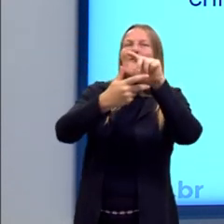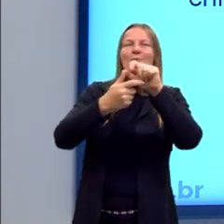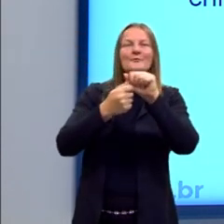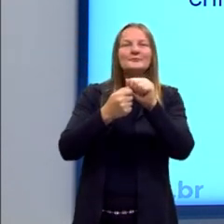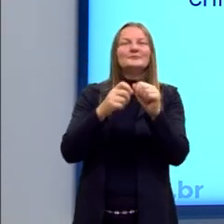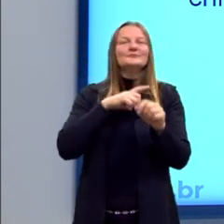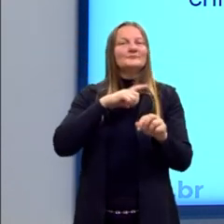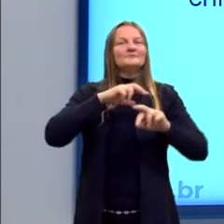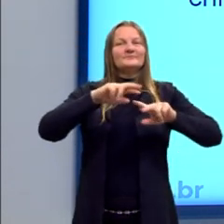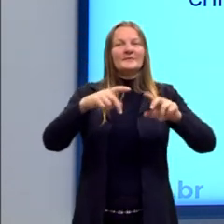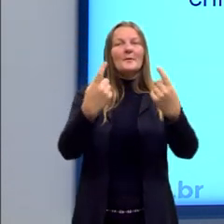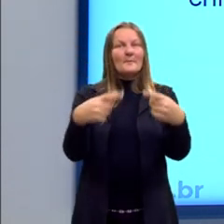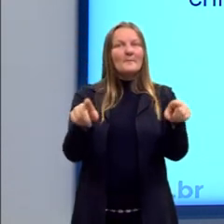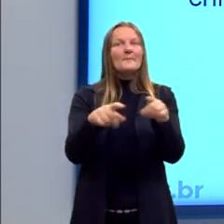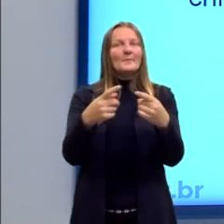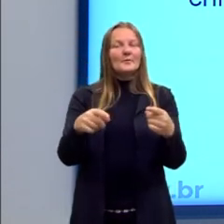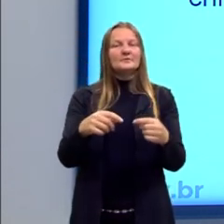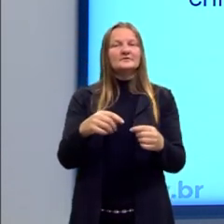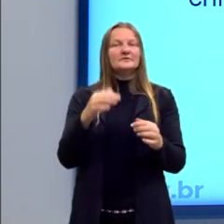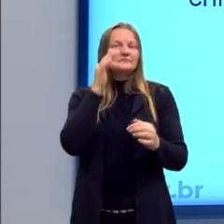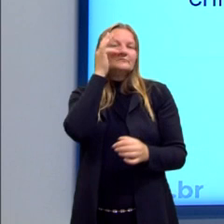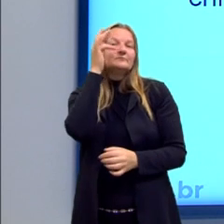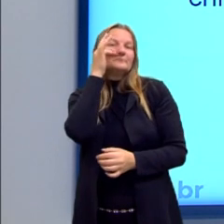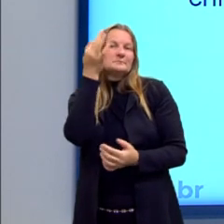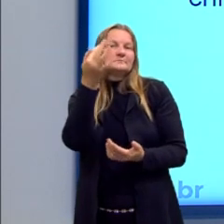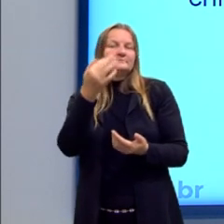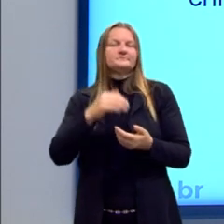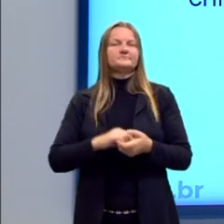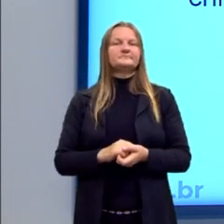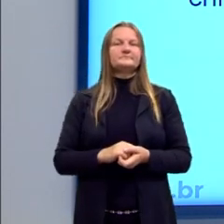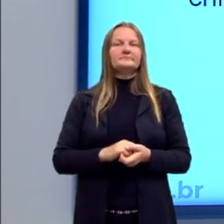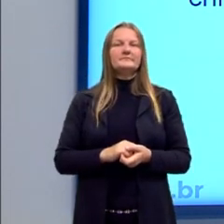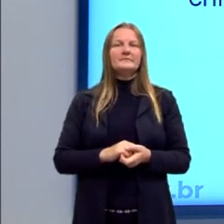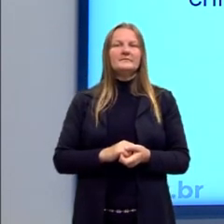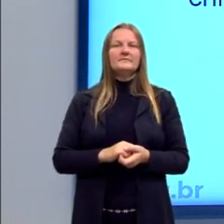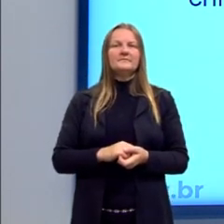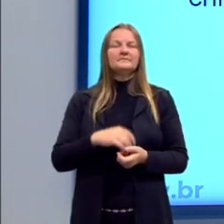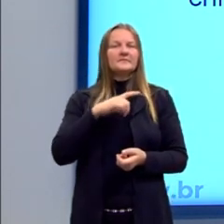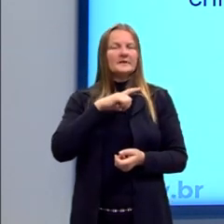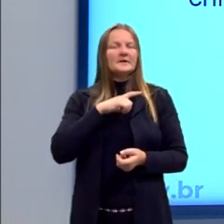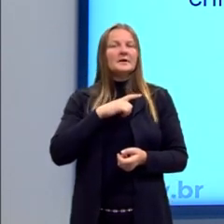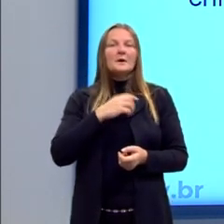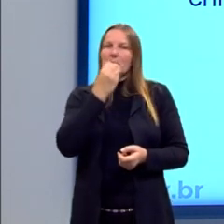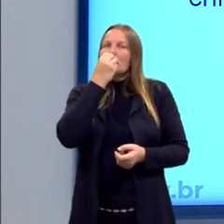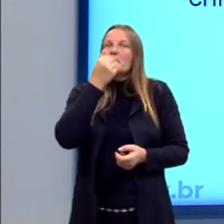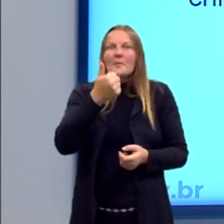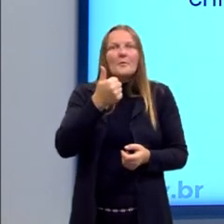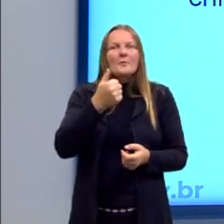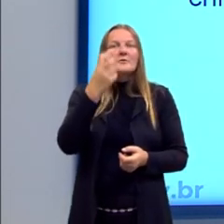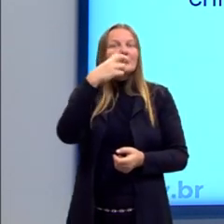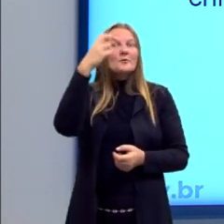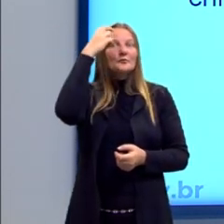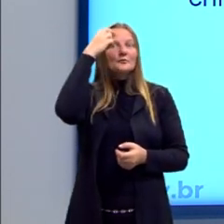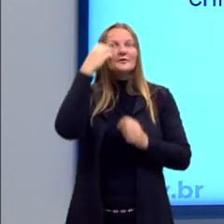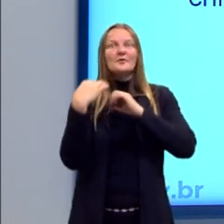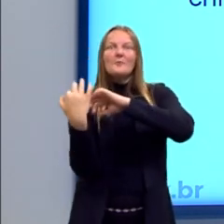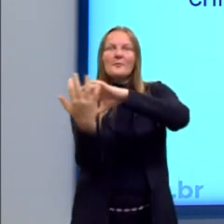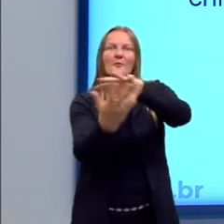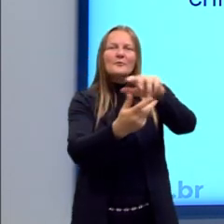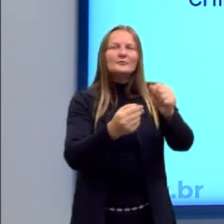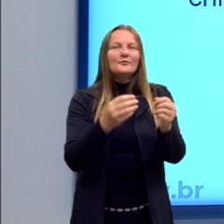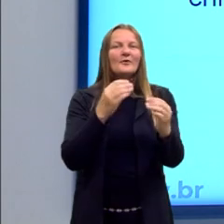nós vamos ver uma música de um francês. Então, há essa... E que também é bom, né? O que também é bom nós